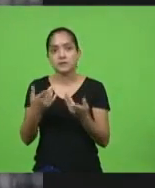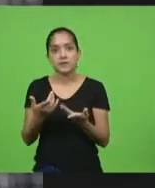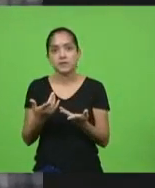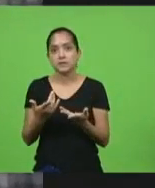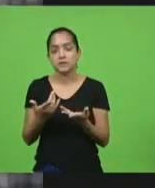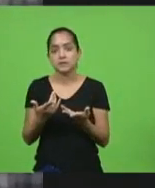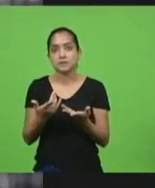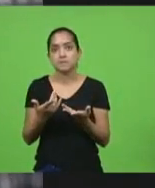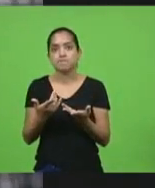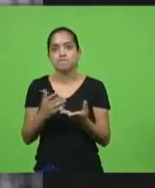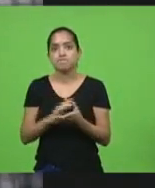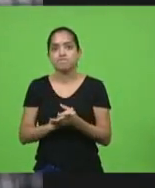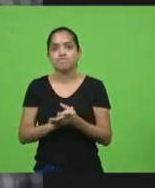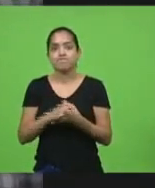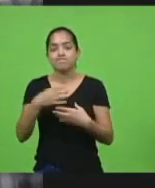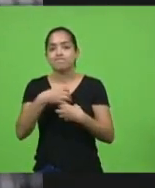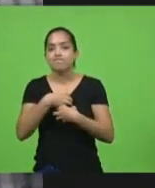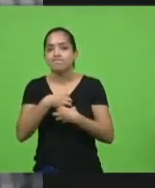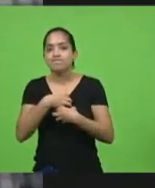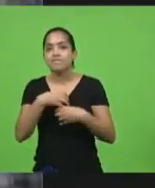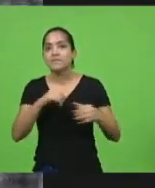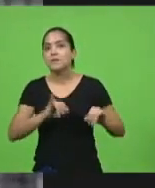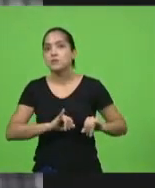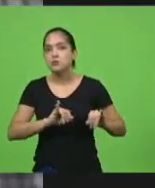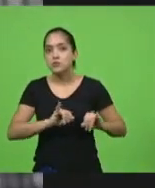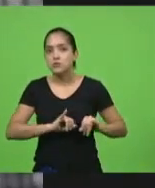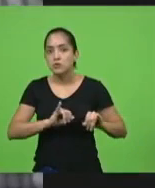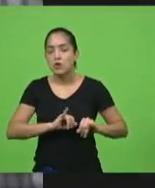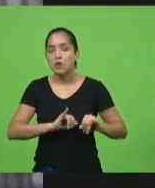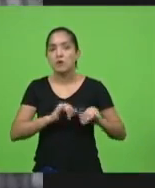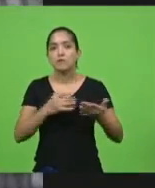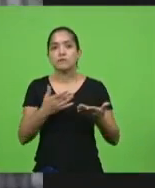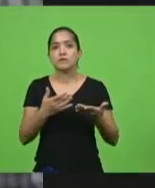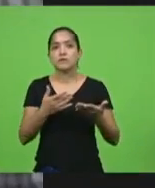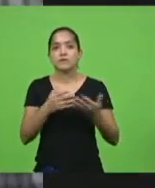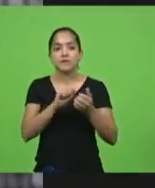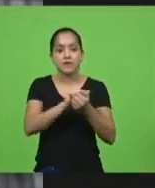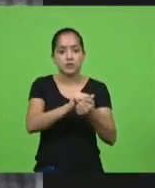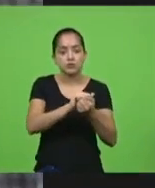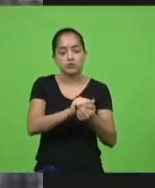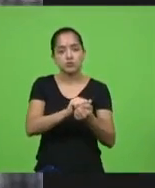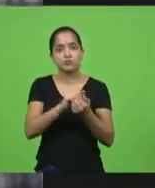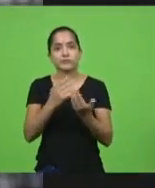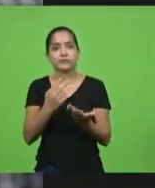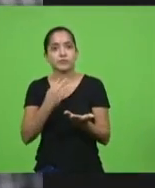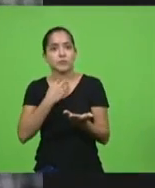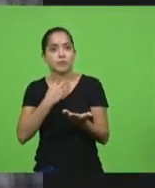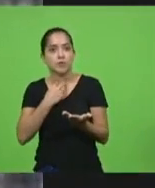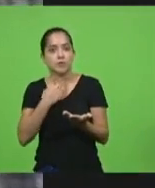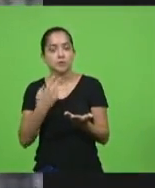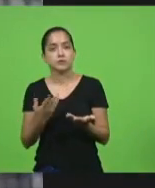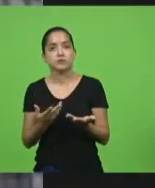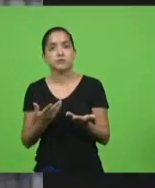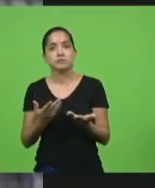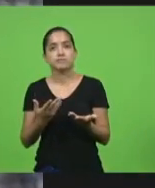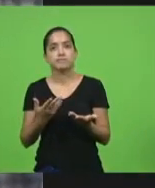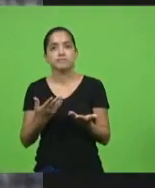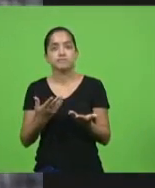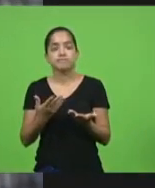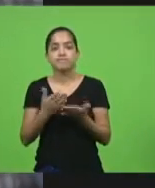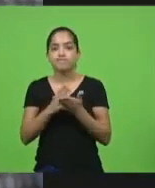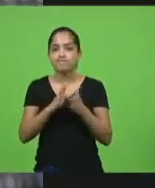depois que entram no hospital. Não podem acompanhar mais essas pessoas. Então, chega, por favor,